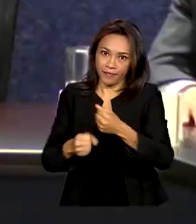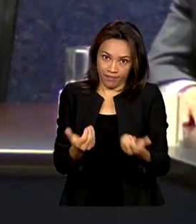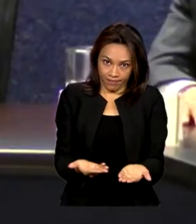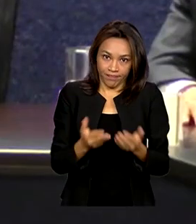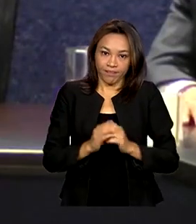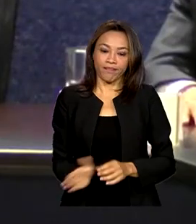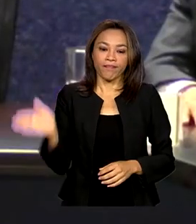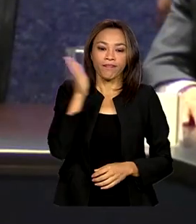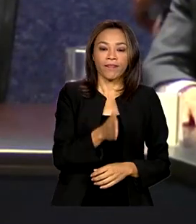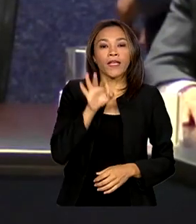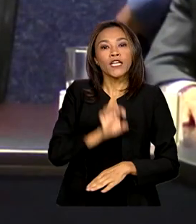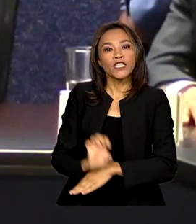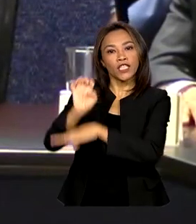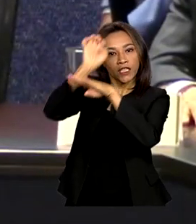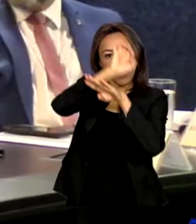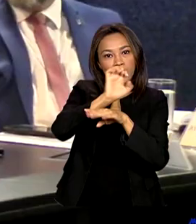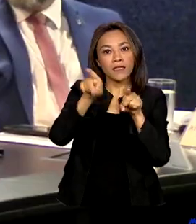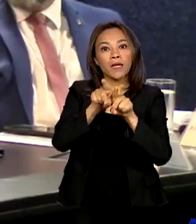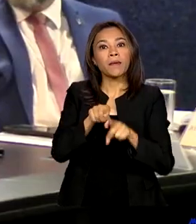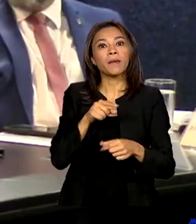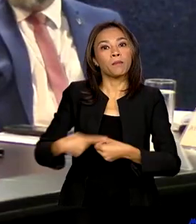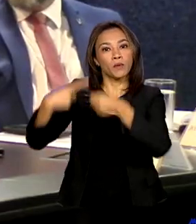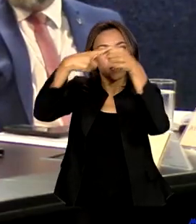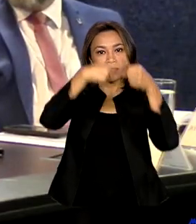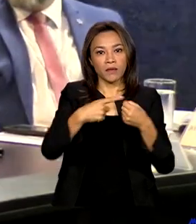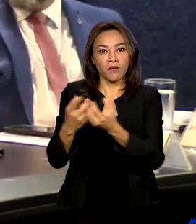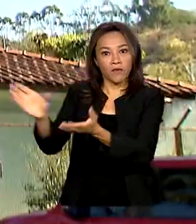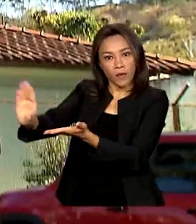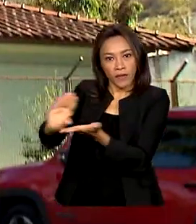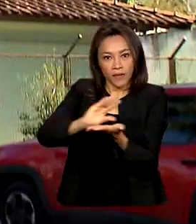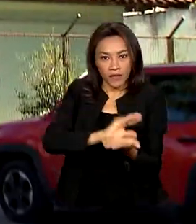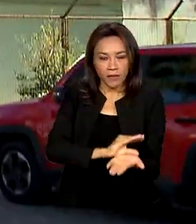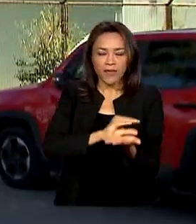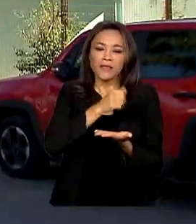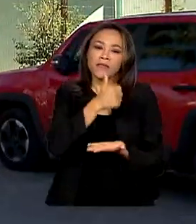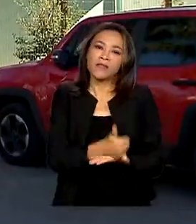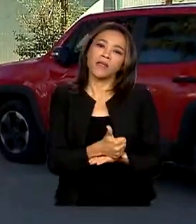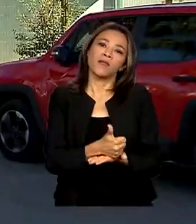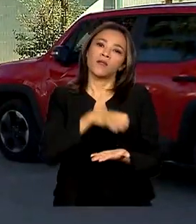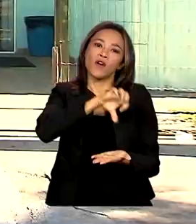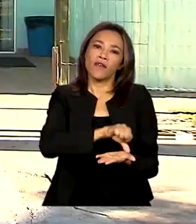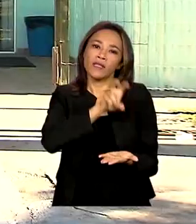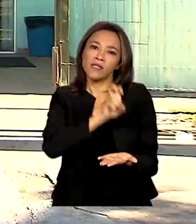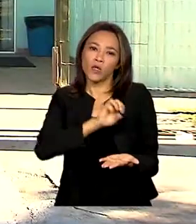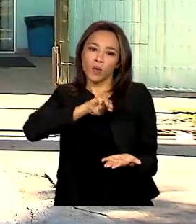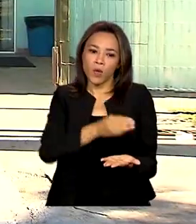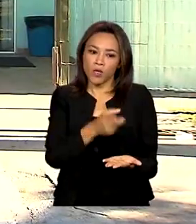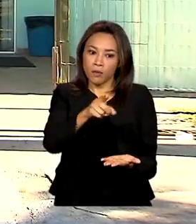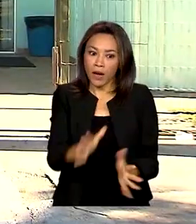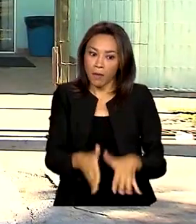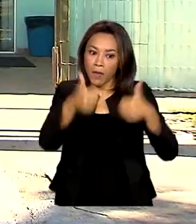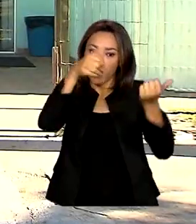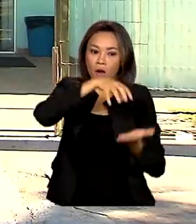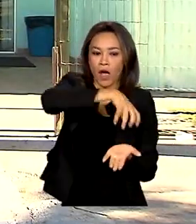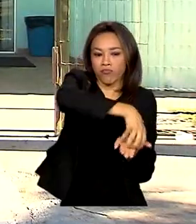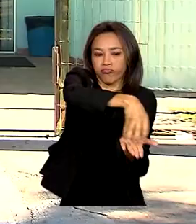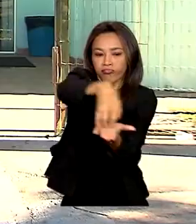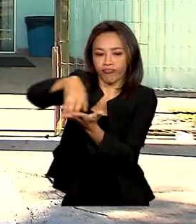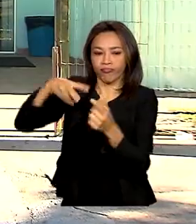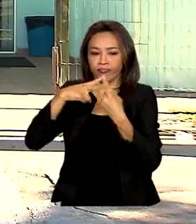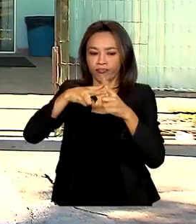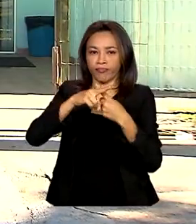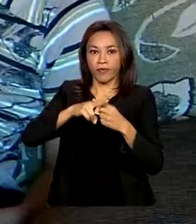e municípios vão receber 195 milhões de reais para aprimorar centros de referência em